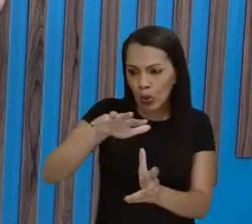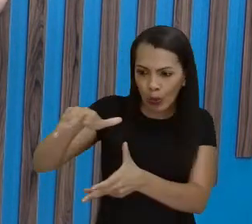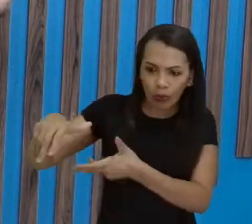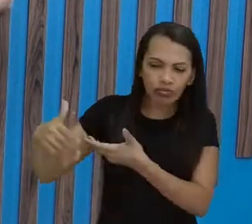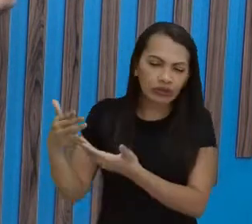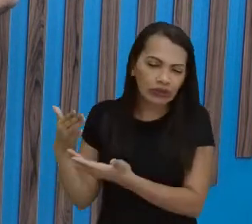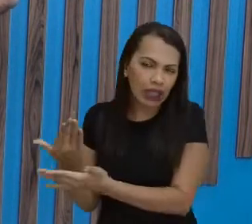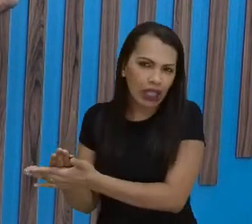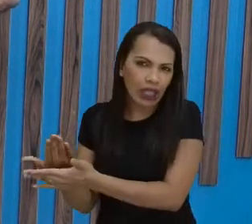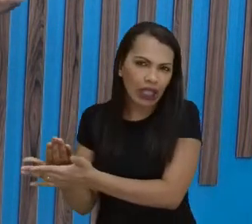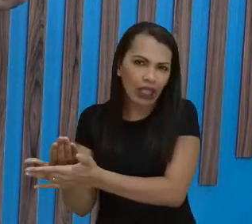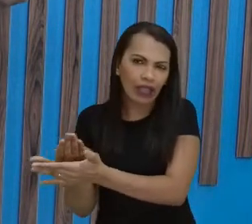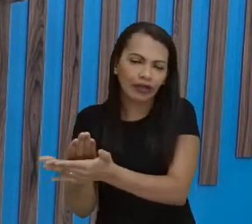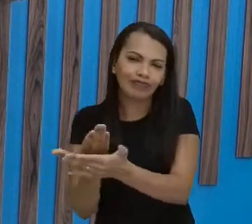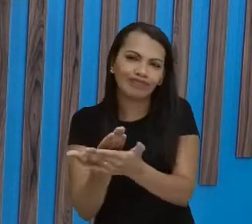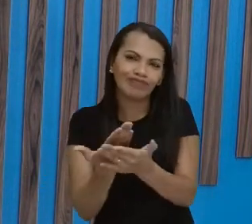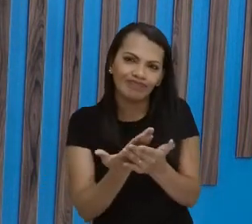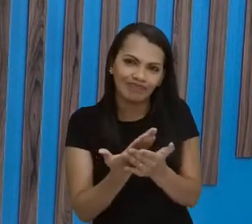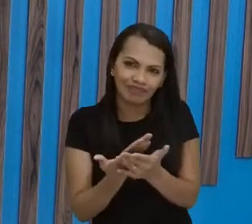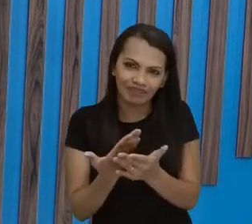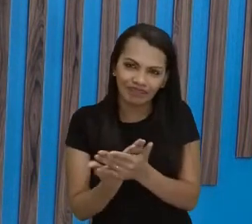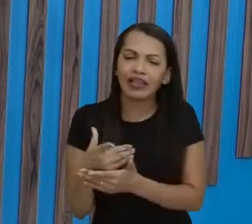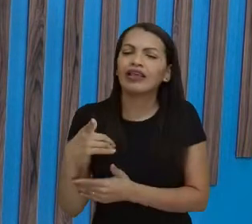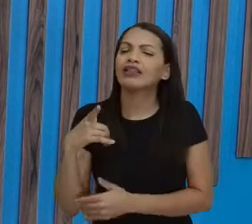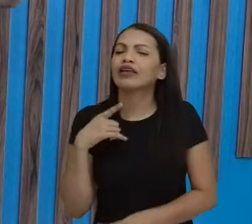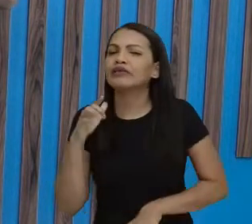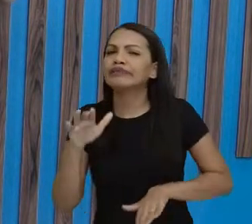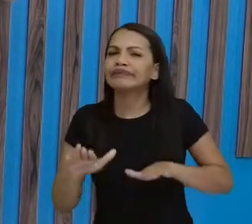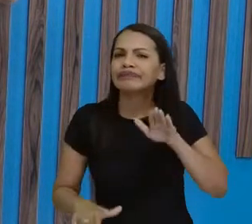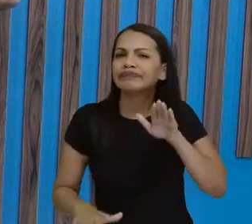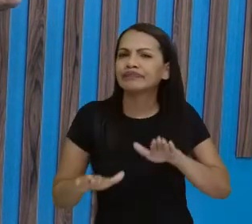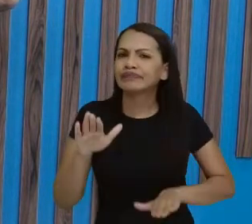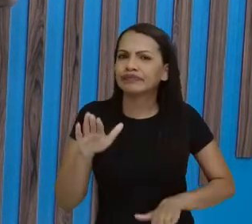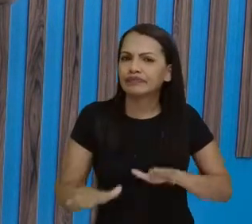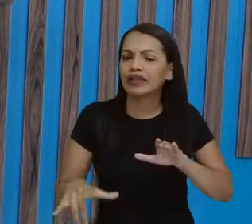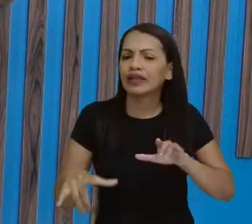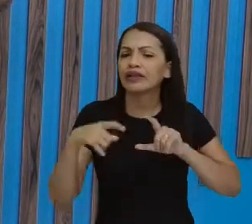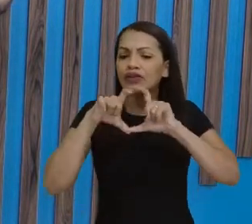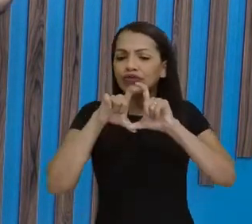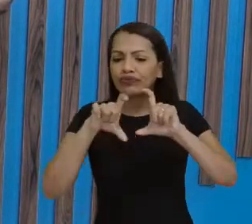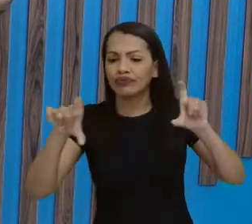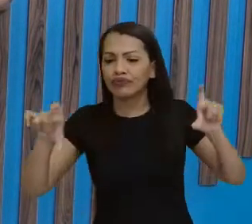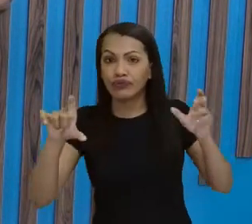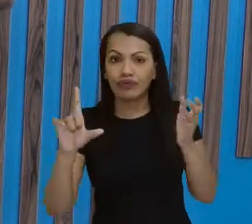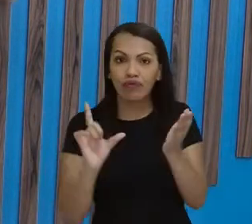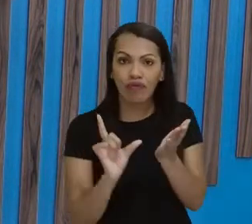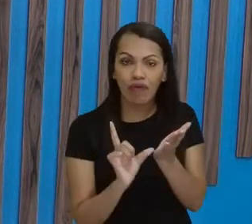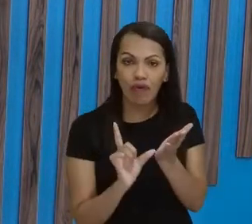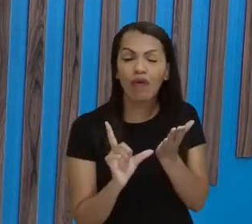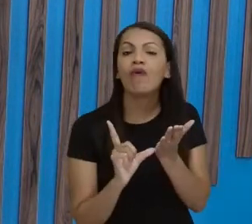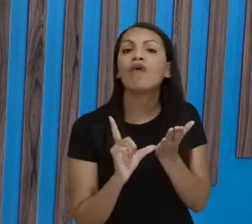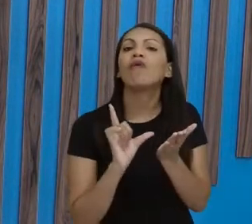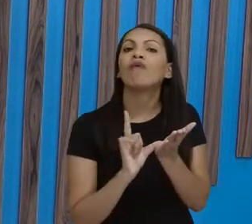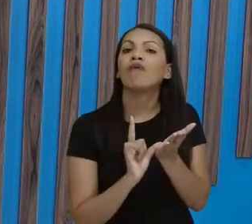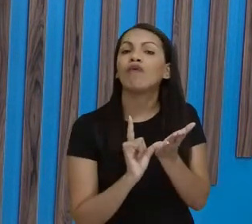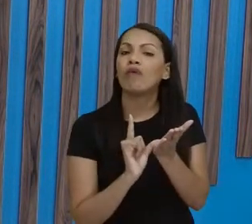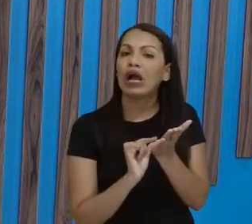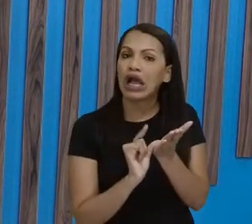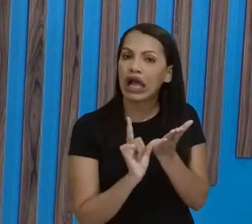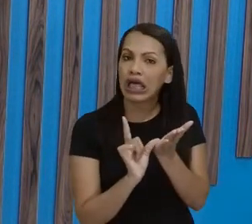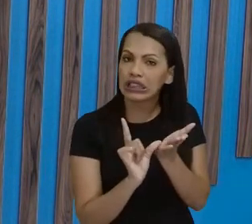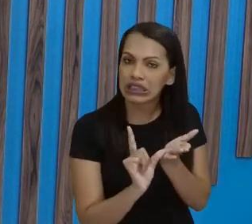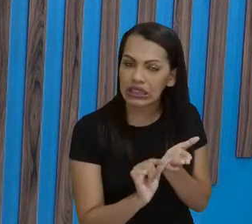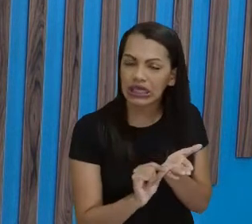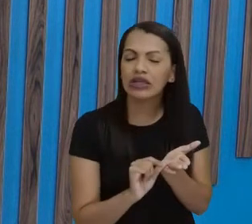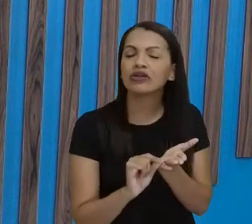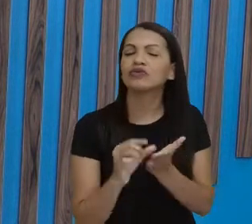noção, ele tem uma média de citações em artigos científicos, de um número de